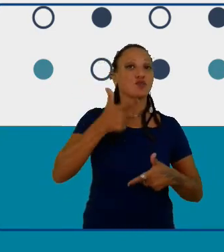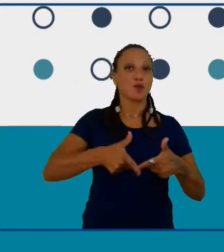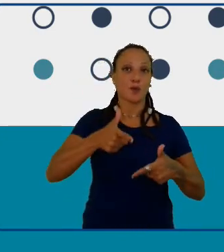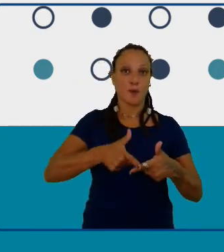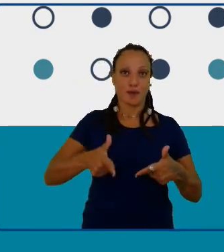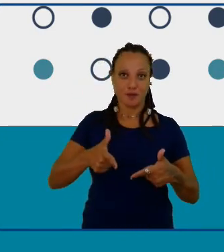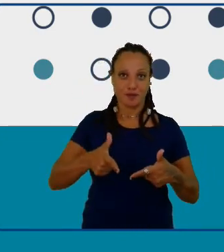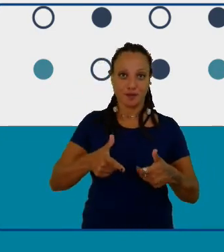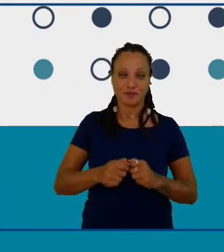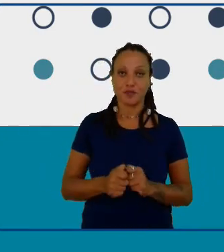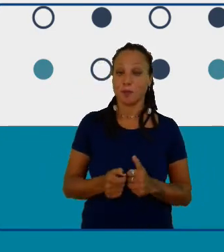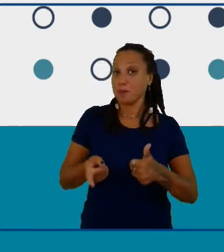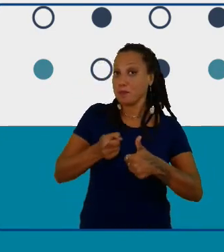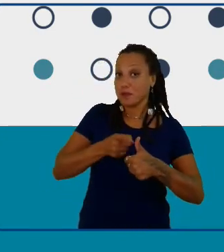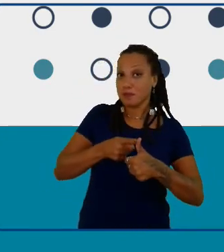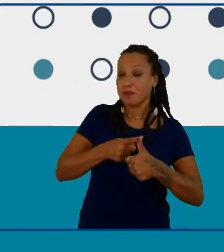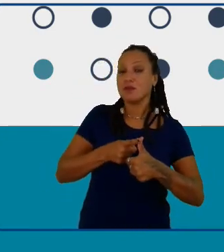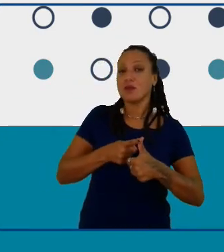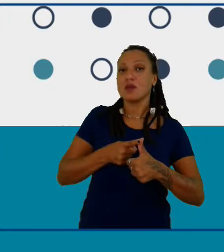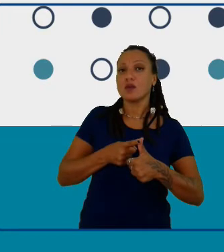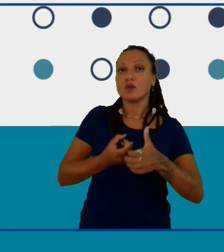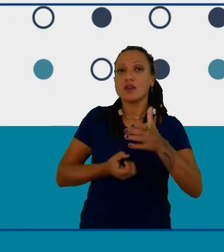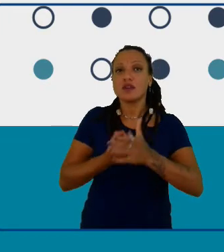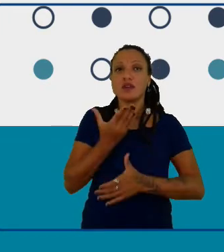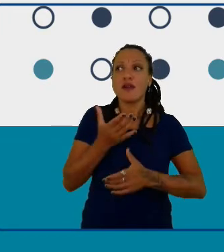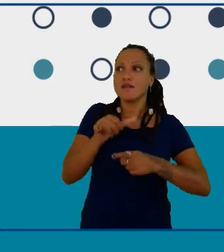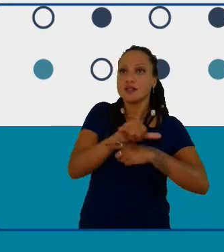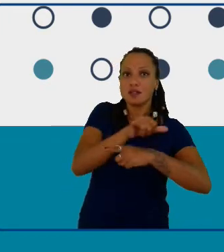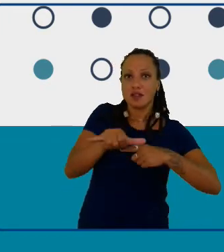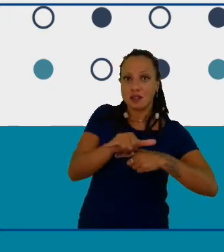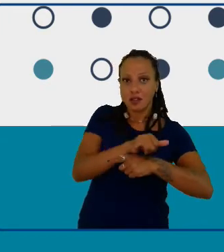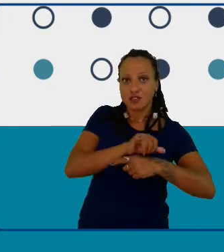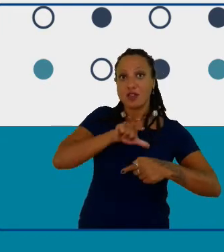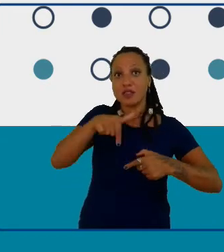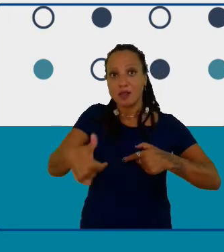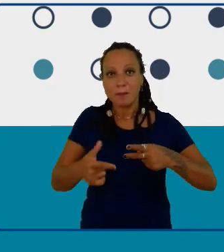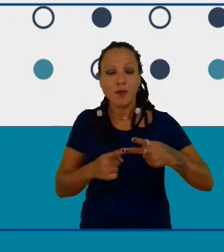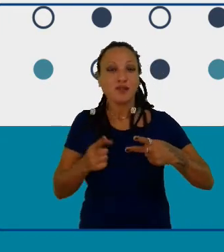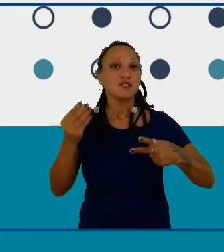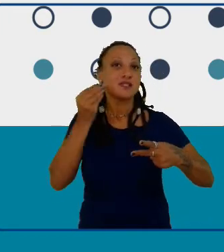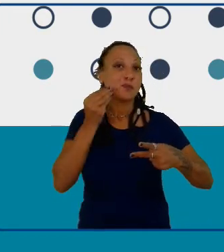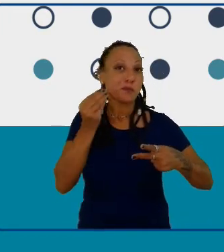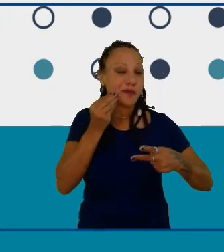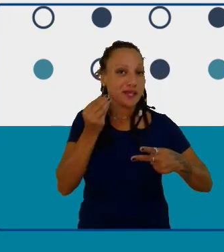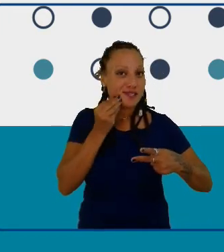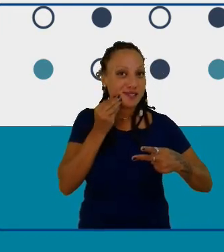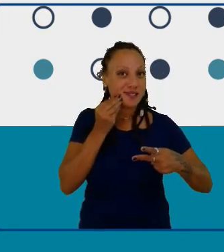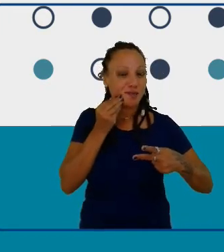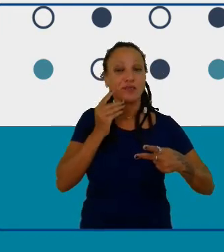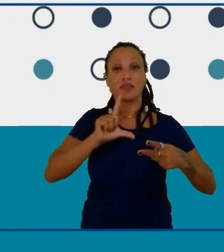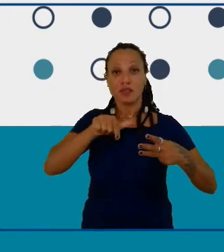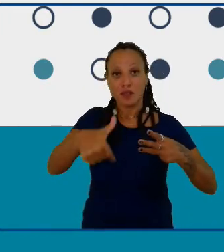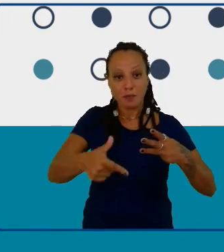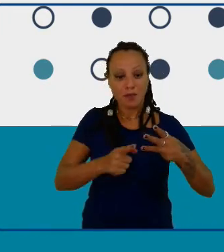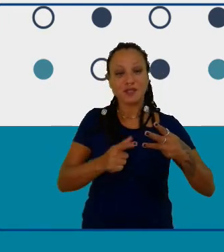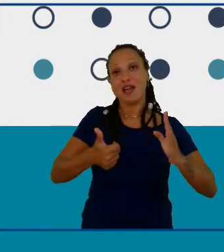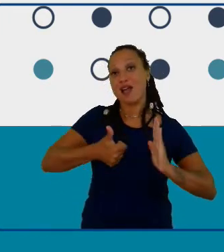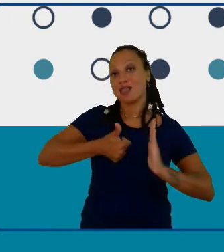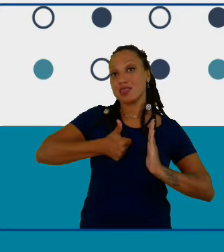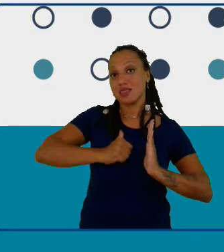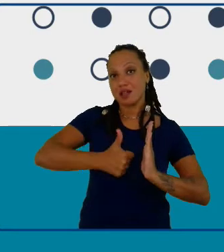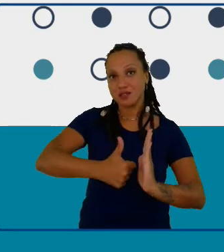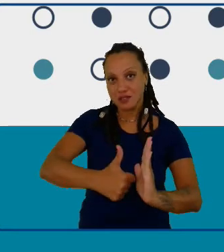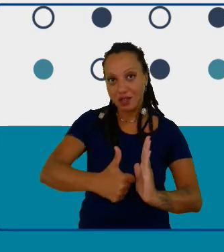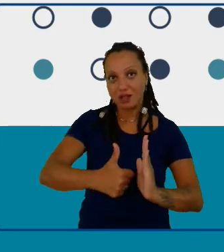depois criar os experimentos depois realizar os experimentos analisar os resultados voltar